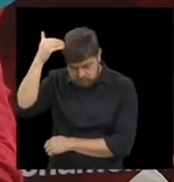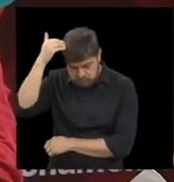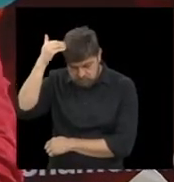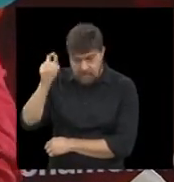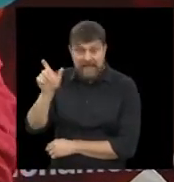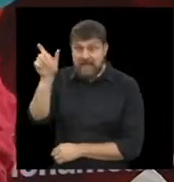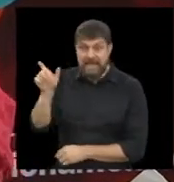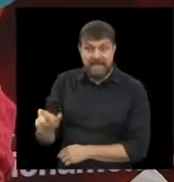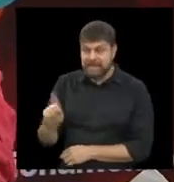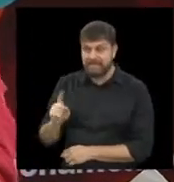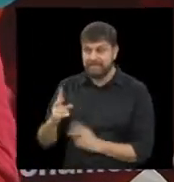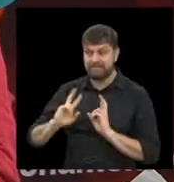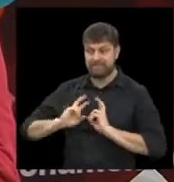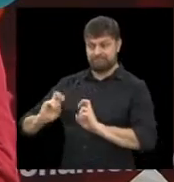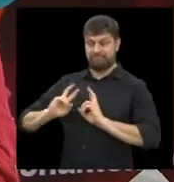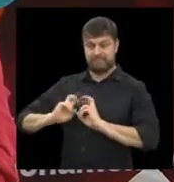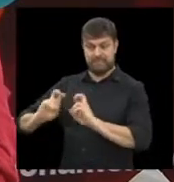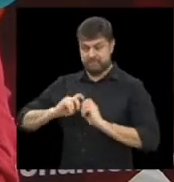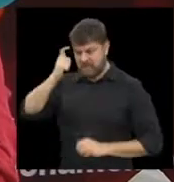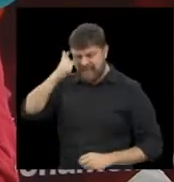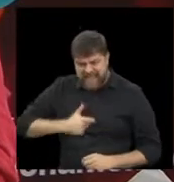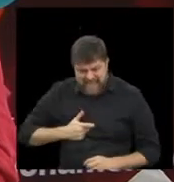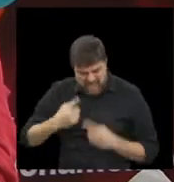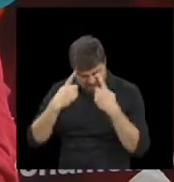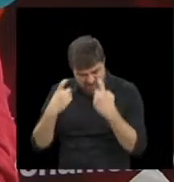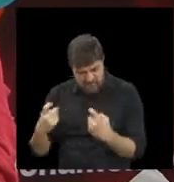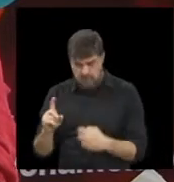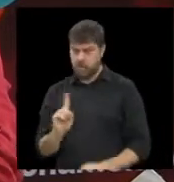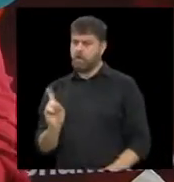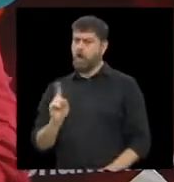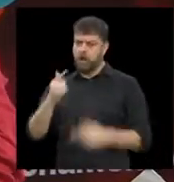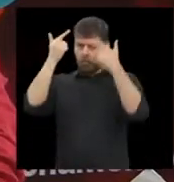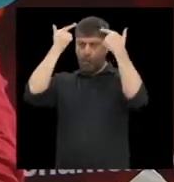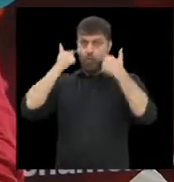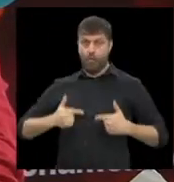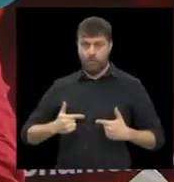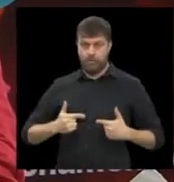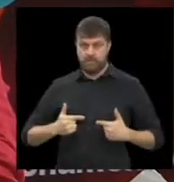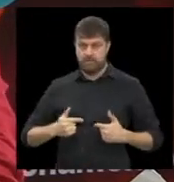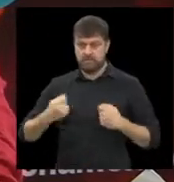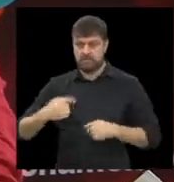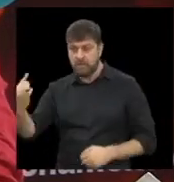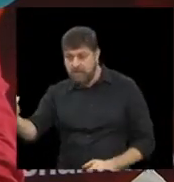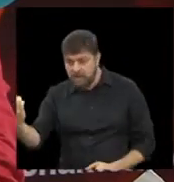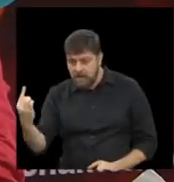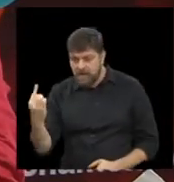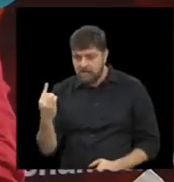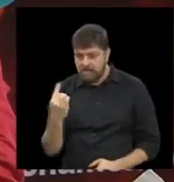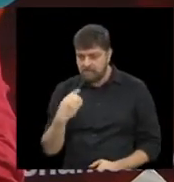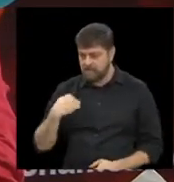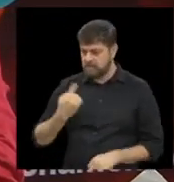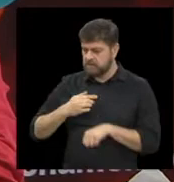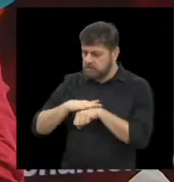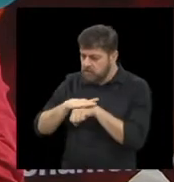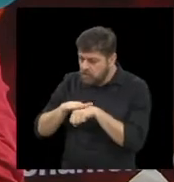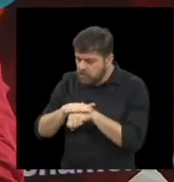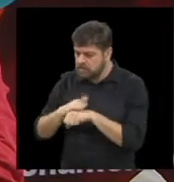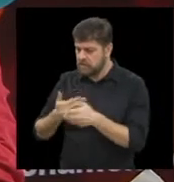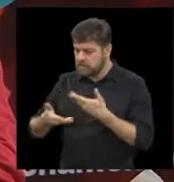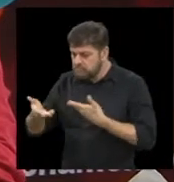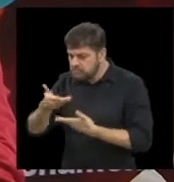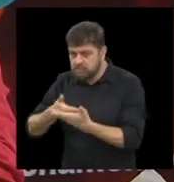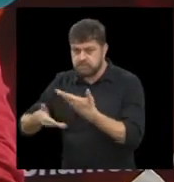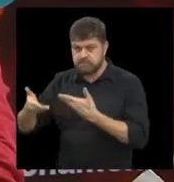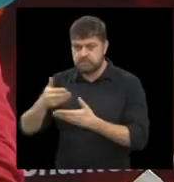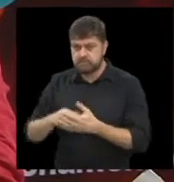não se via como abusador, né, então precisou vir até aqui e ele disse assim,